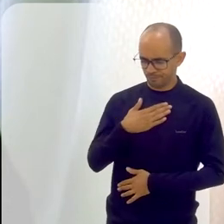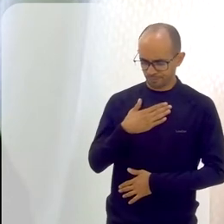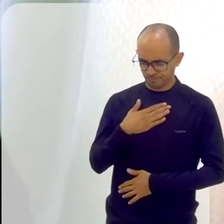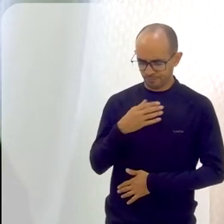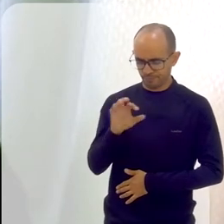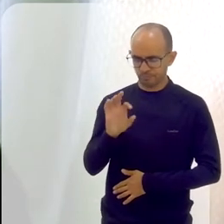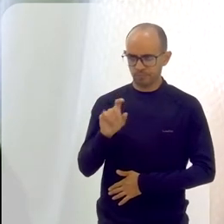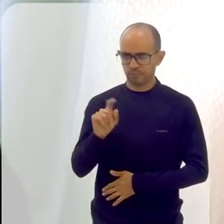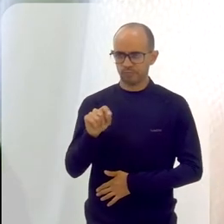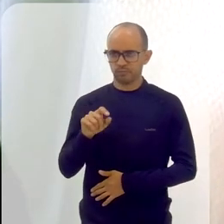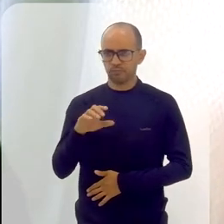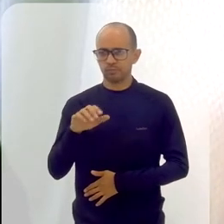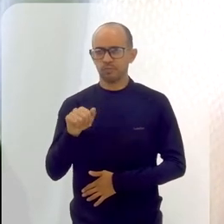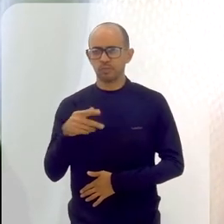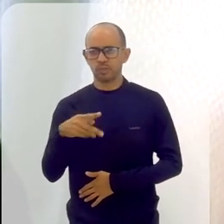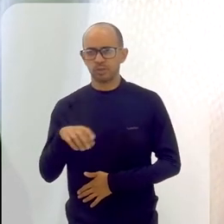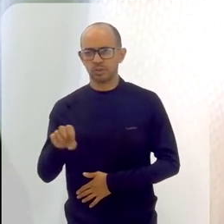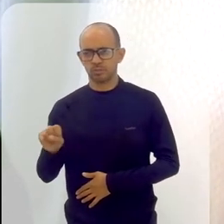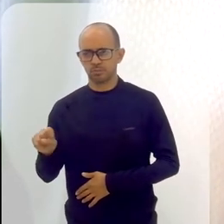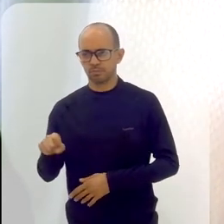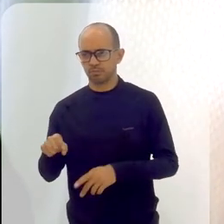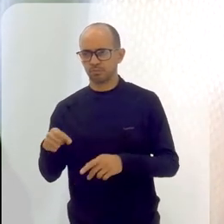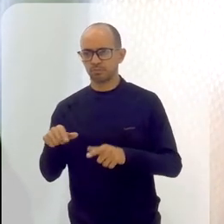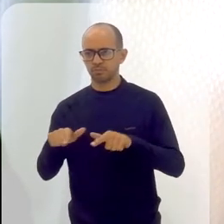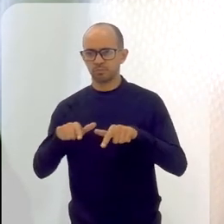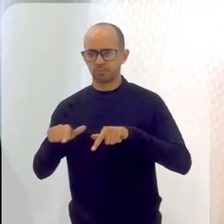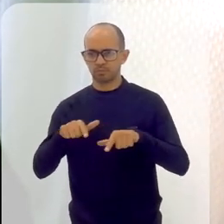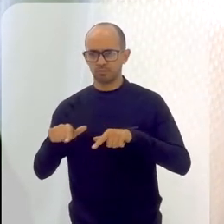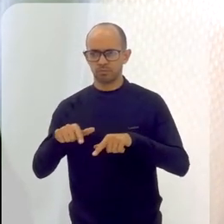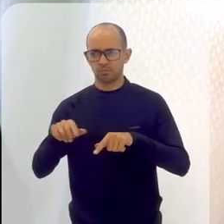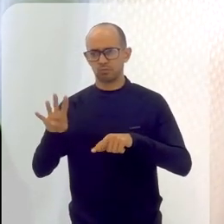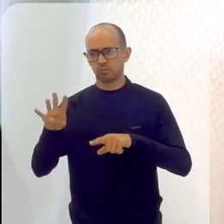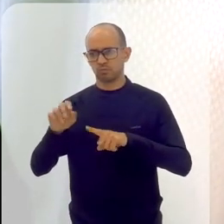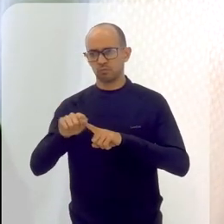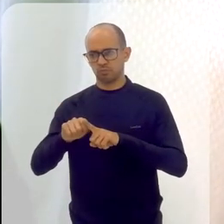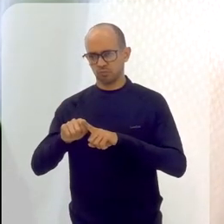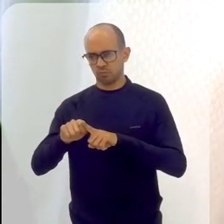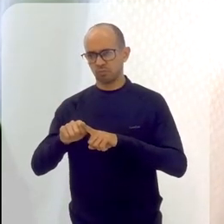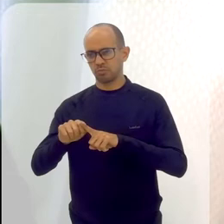Eu fui arte educador no CAPES durante uns quatro, cinco meses,